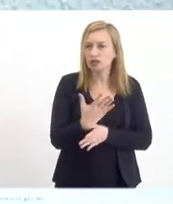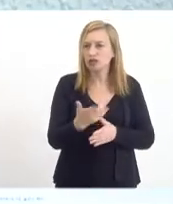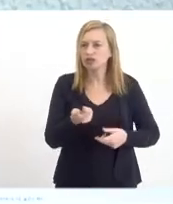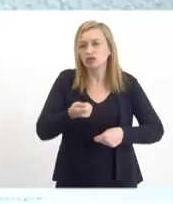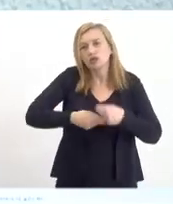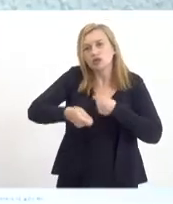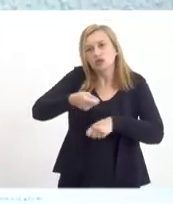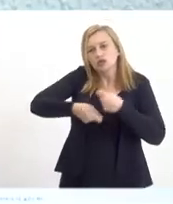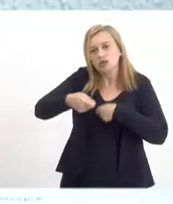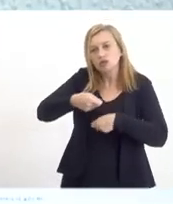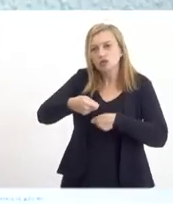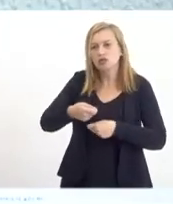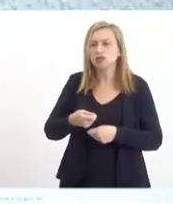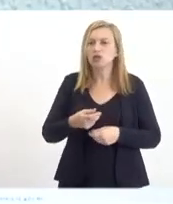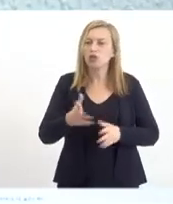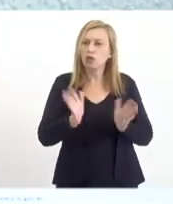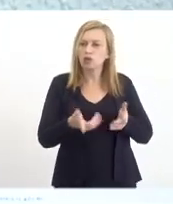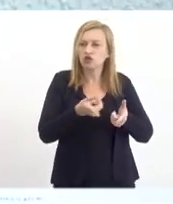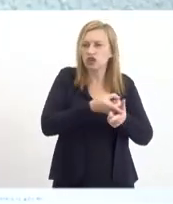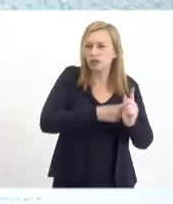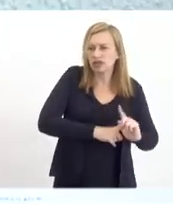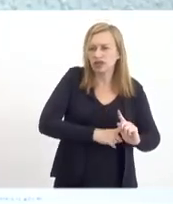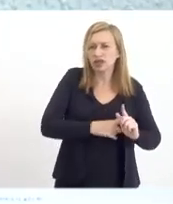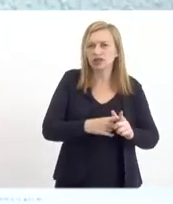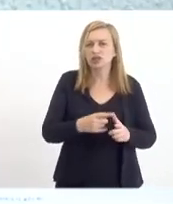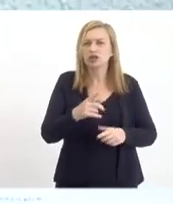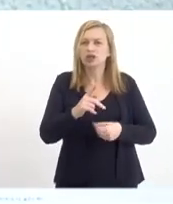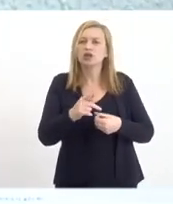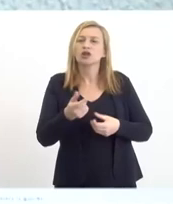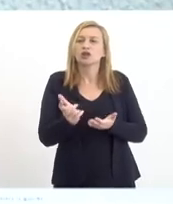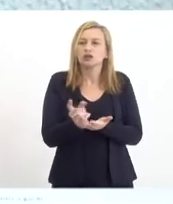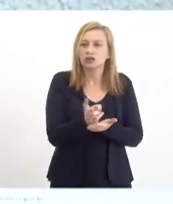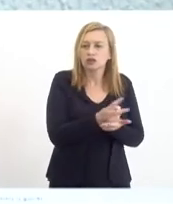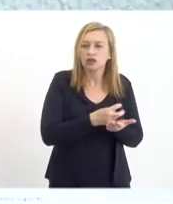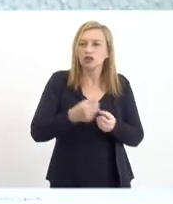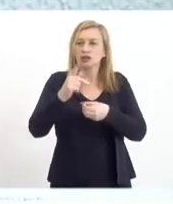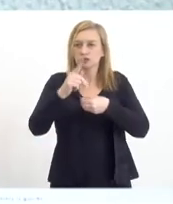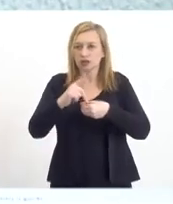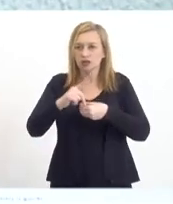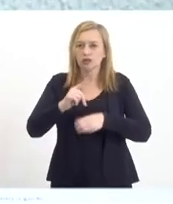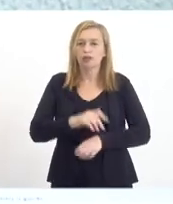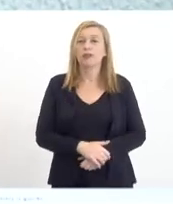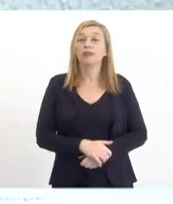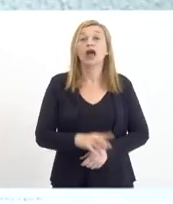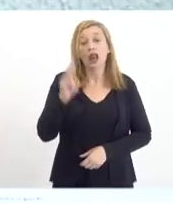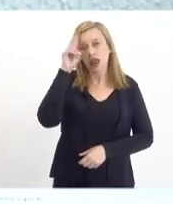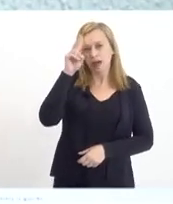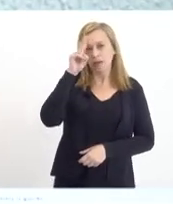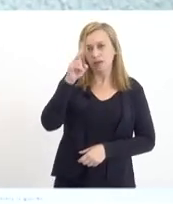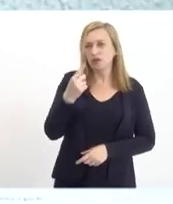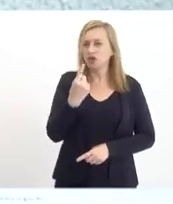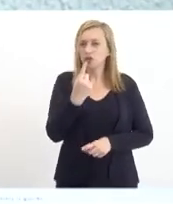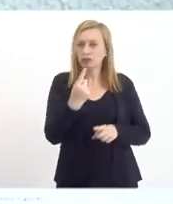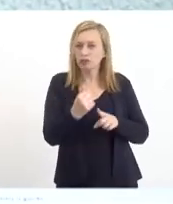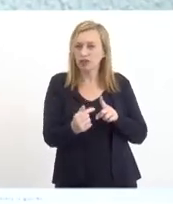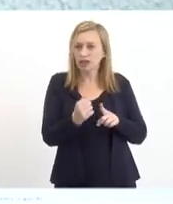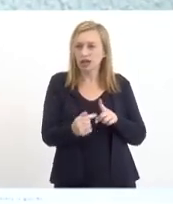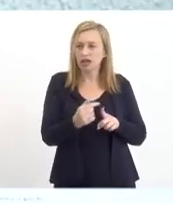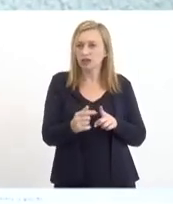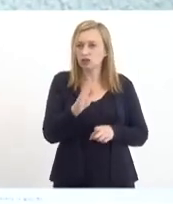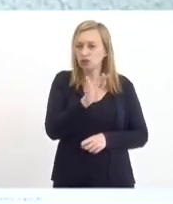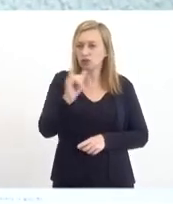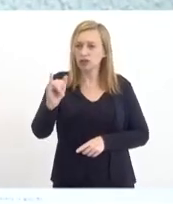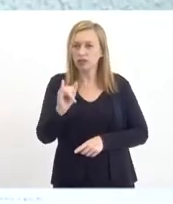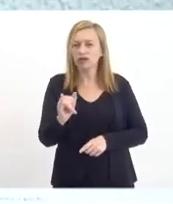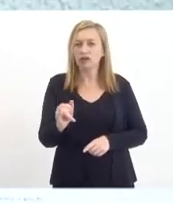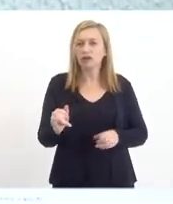muito dependente dos royalties de petróleo. Lembrando que um terço do nosso PIB vem desse